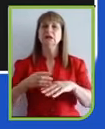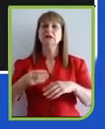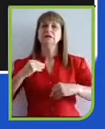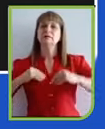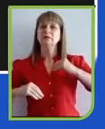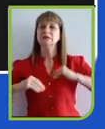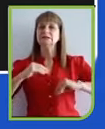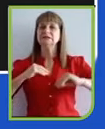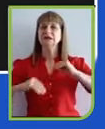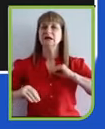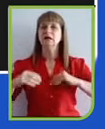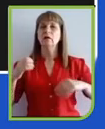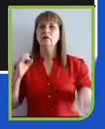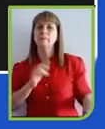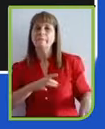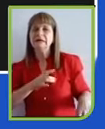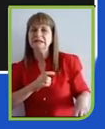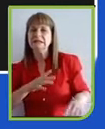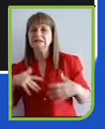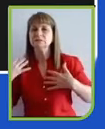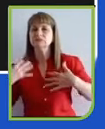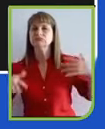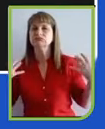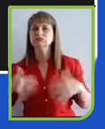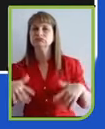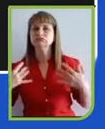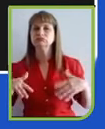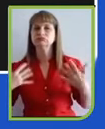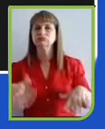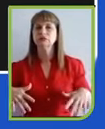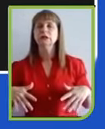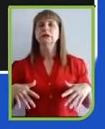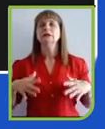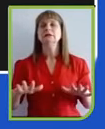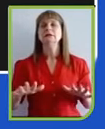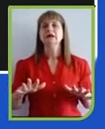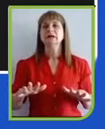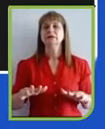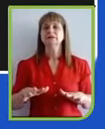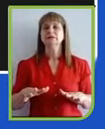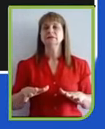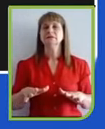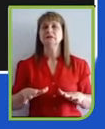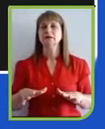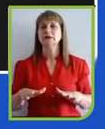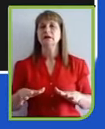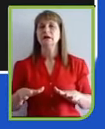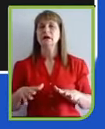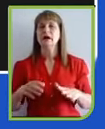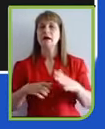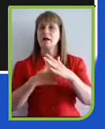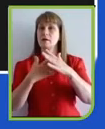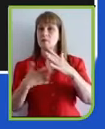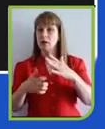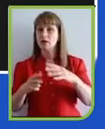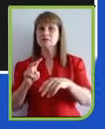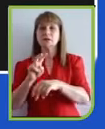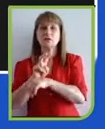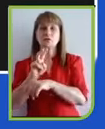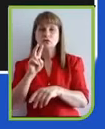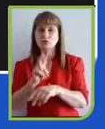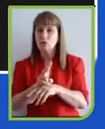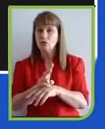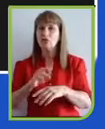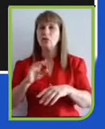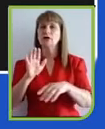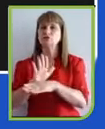ergonométrico de levar cadeiras, mesas e equipamentos que ajudassem os seus colaboradores a trabalhar de um jeito